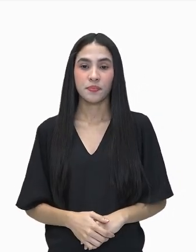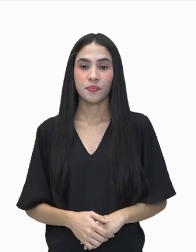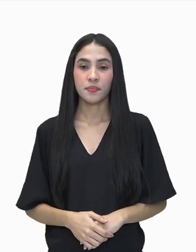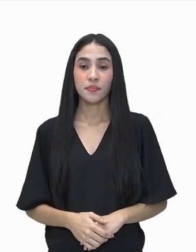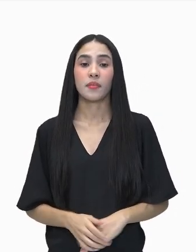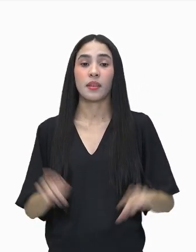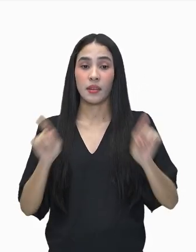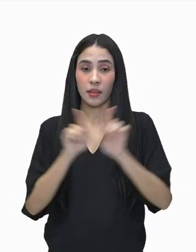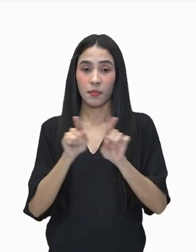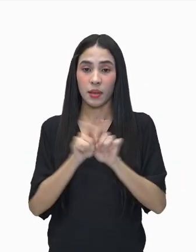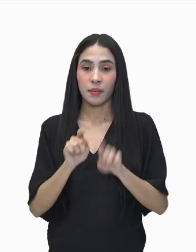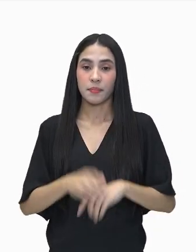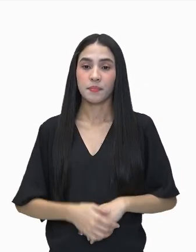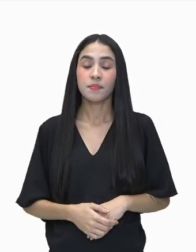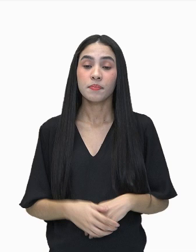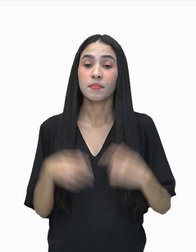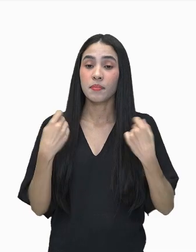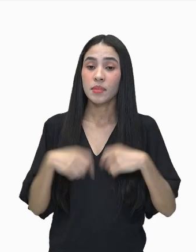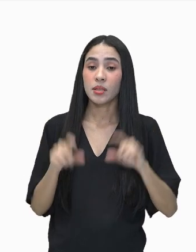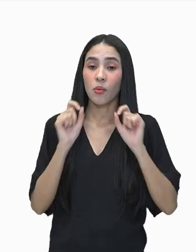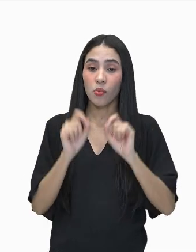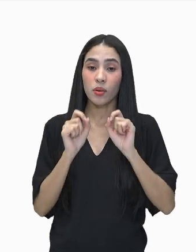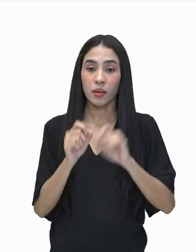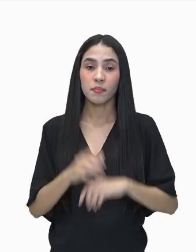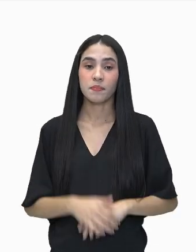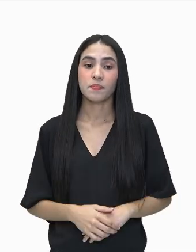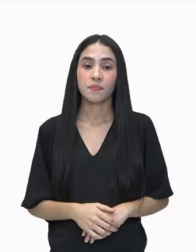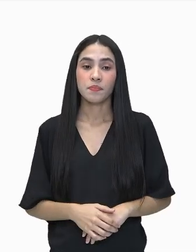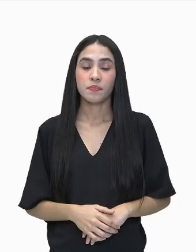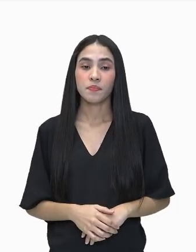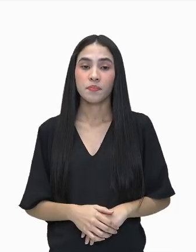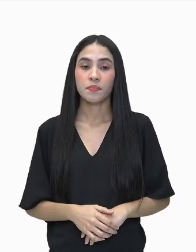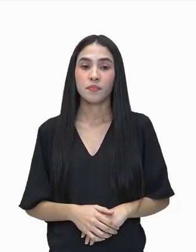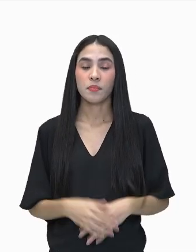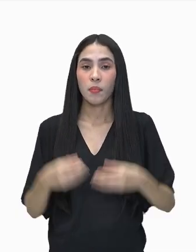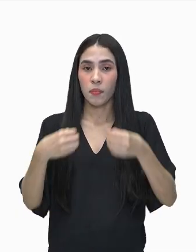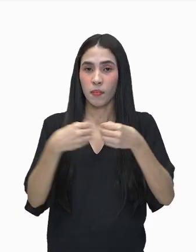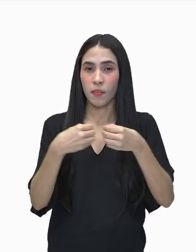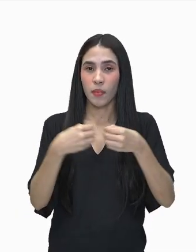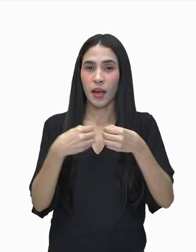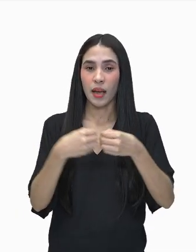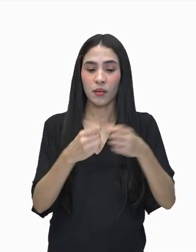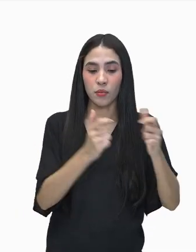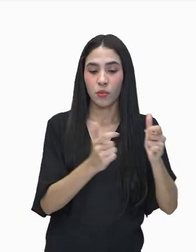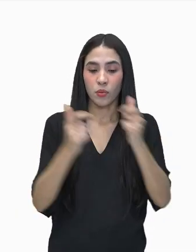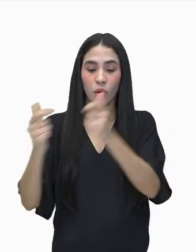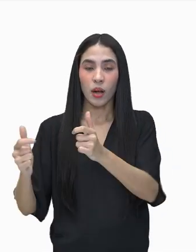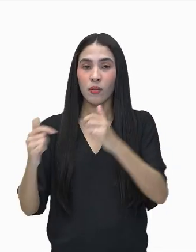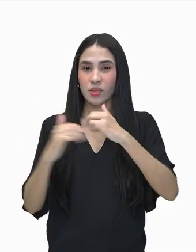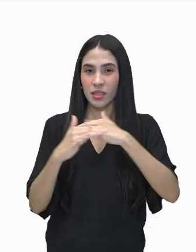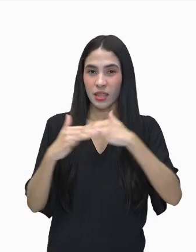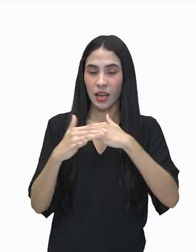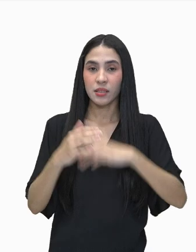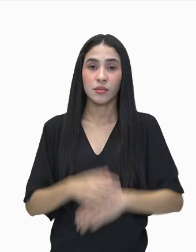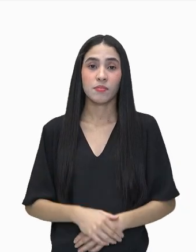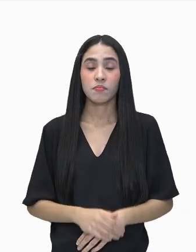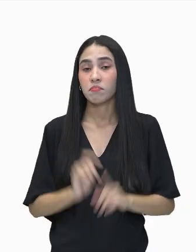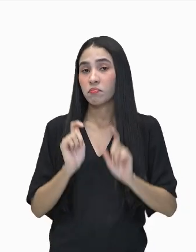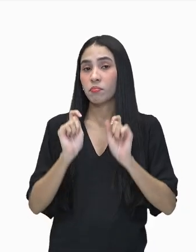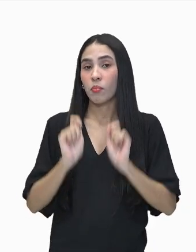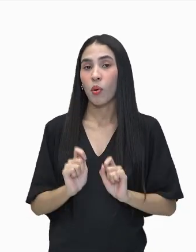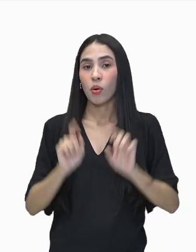Também, nós precisamos, para isso, estar ali na proximidade de centros urbanos, o que pode